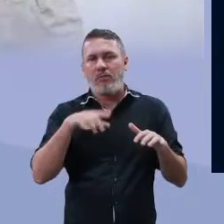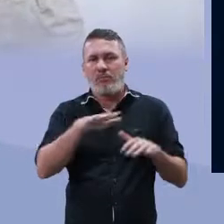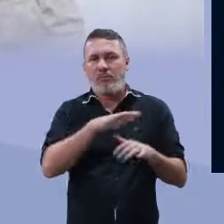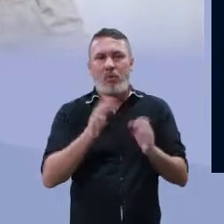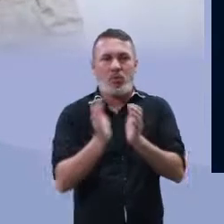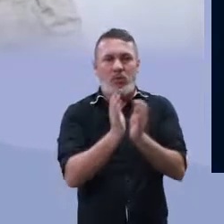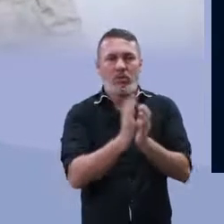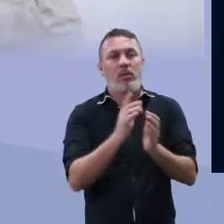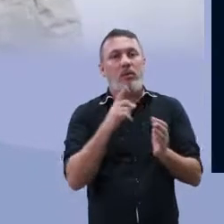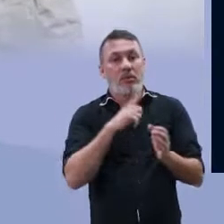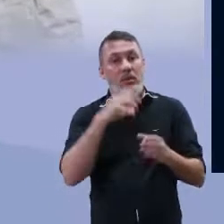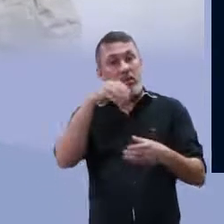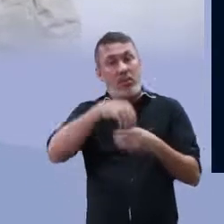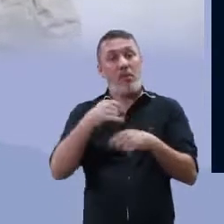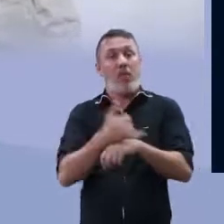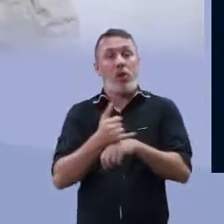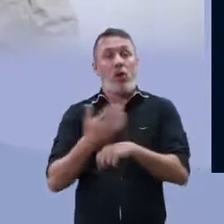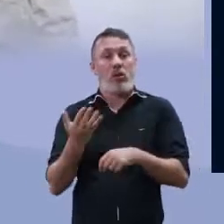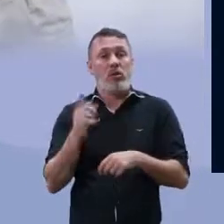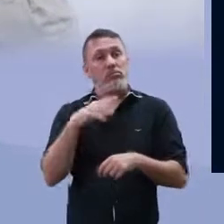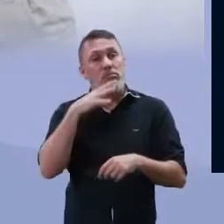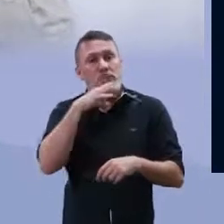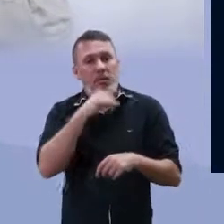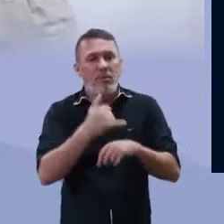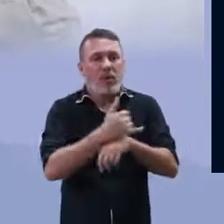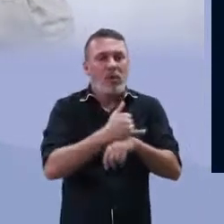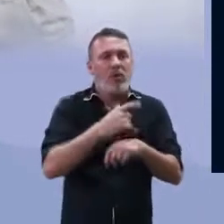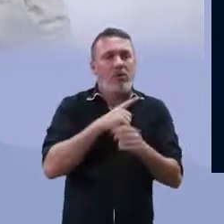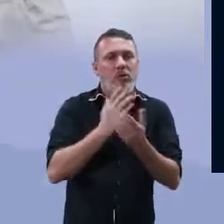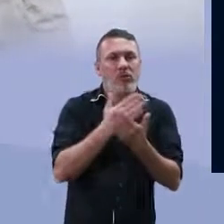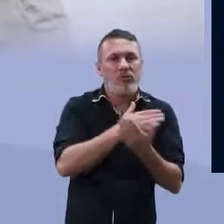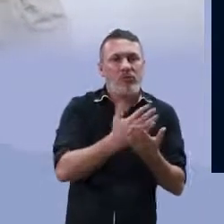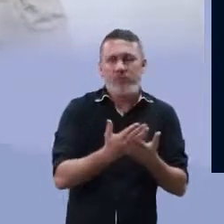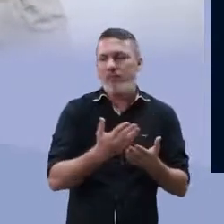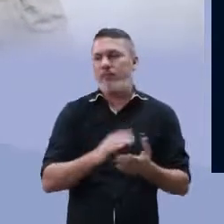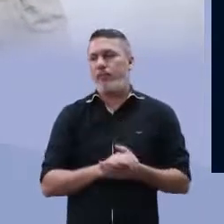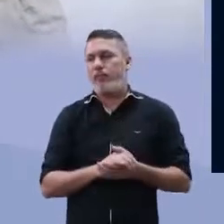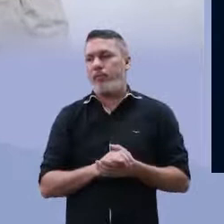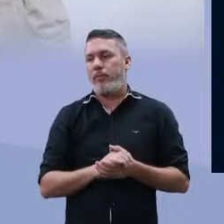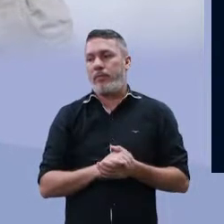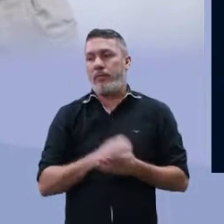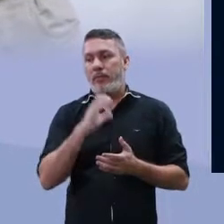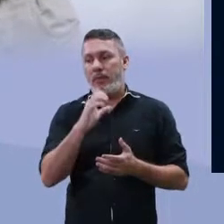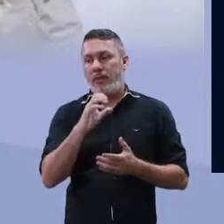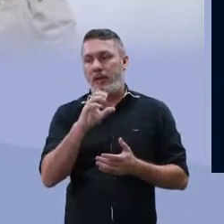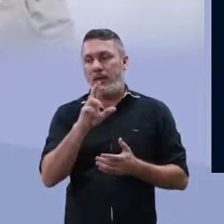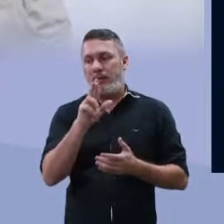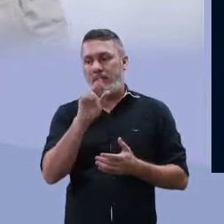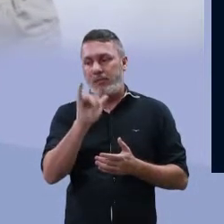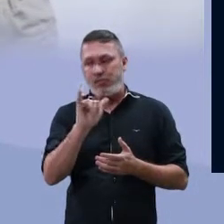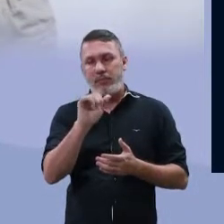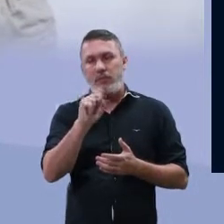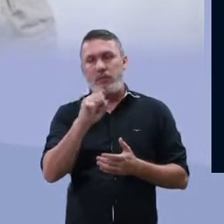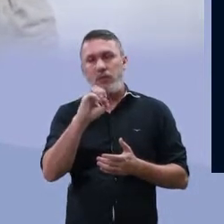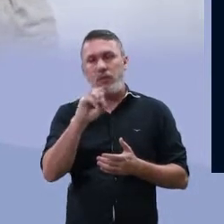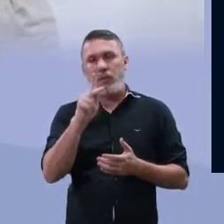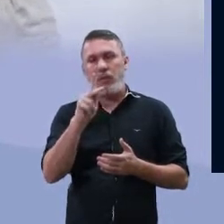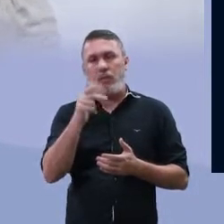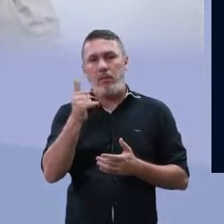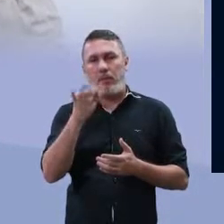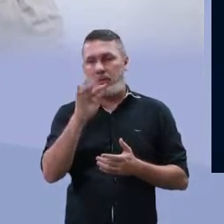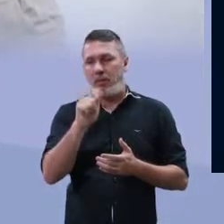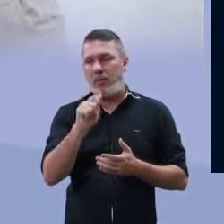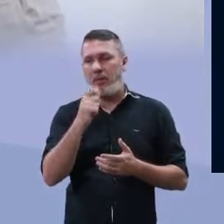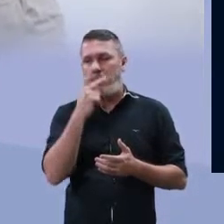A gente chama de terra de diatomáceas e que fazem parte do petróleo, das rochas que foram sedimentando. Crisófitas são